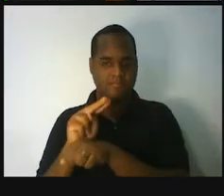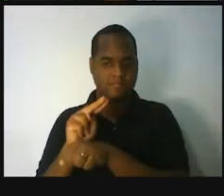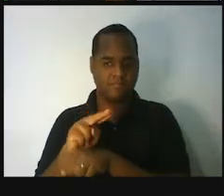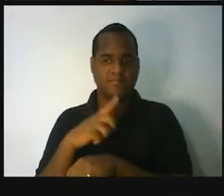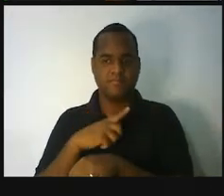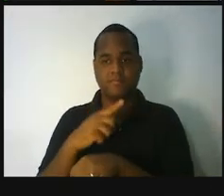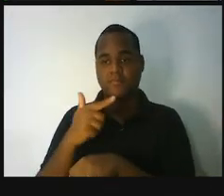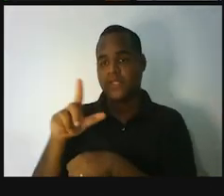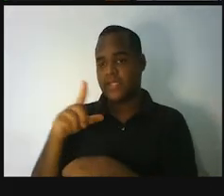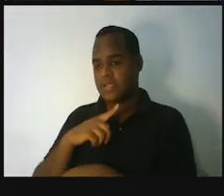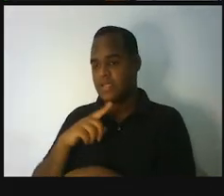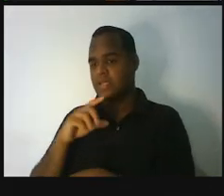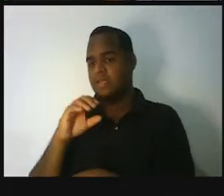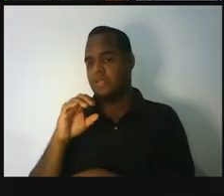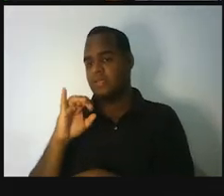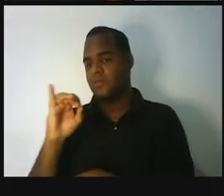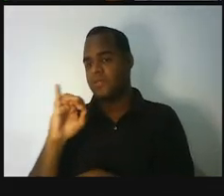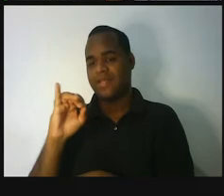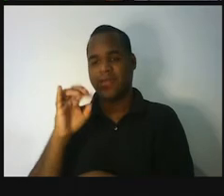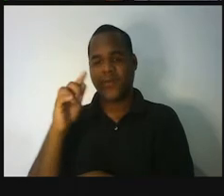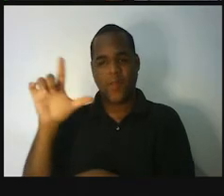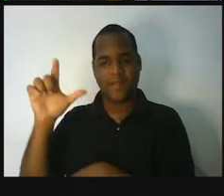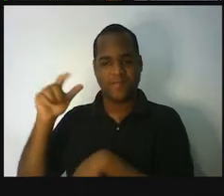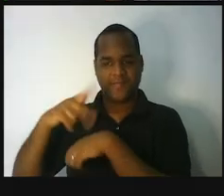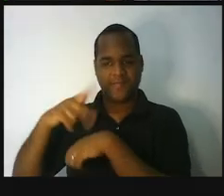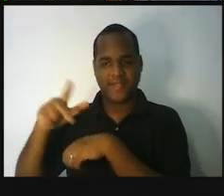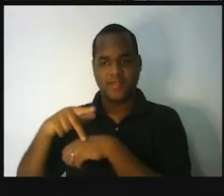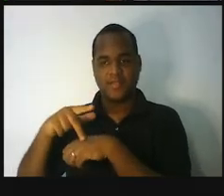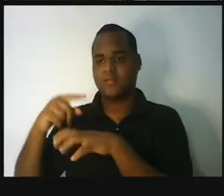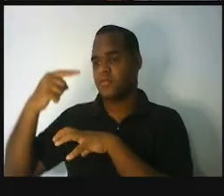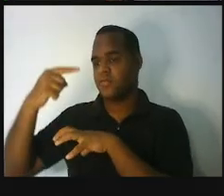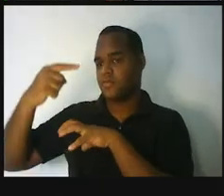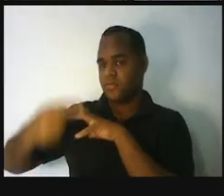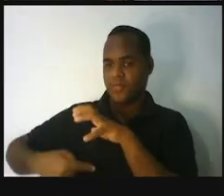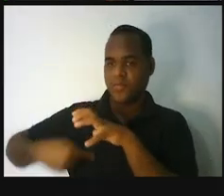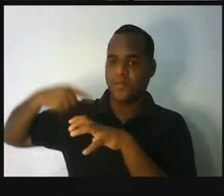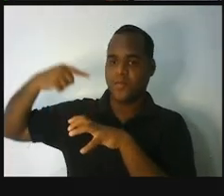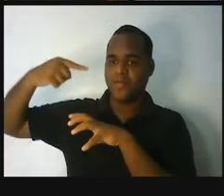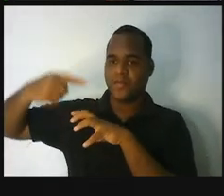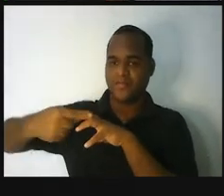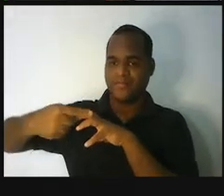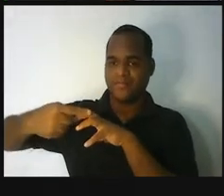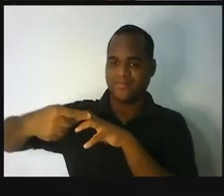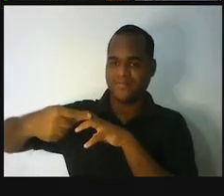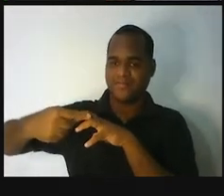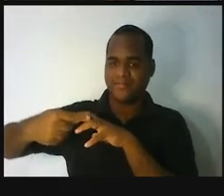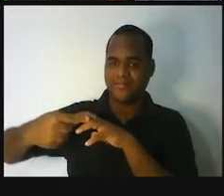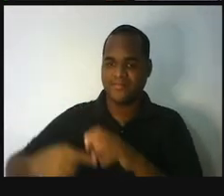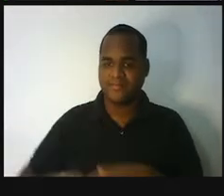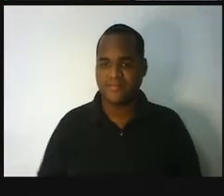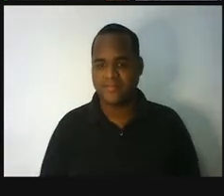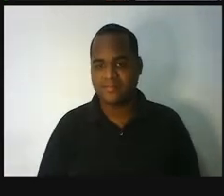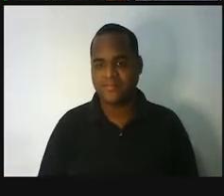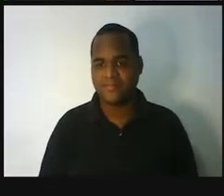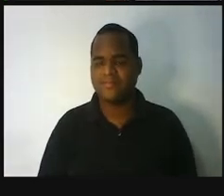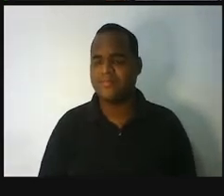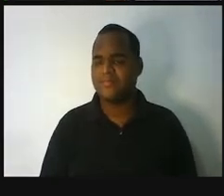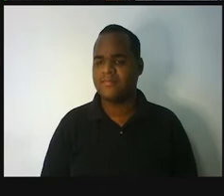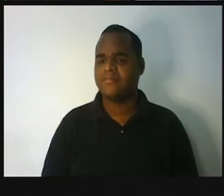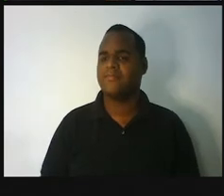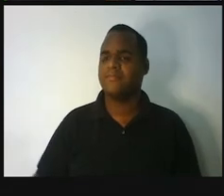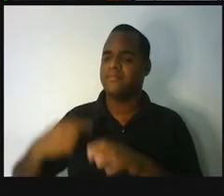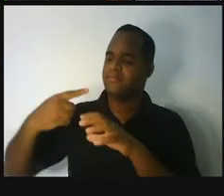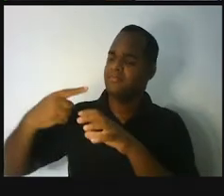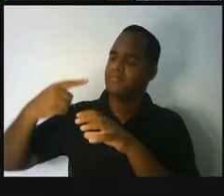que foi o fluxo internacional e olha o número que foi o fluxo global. Esse global,